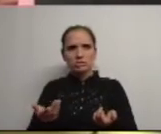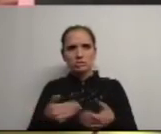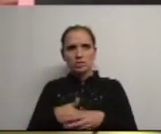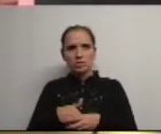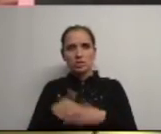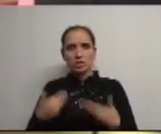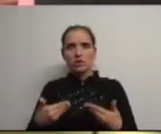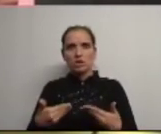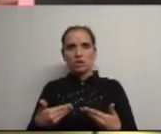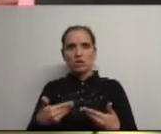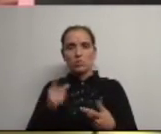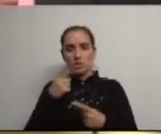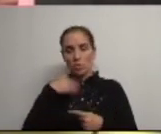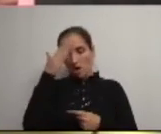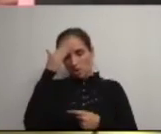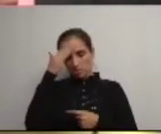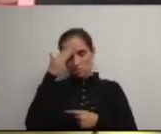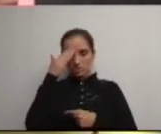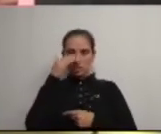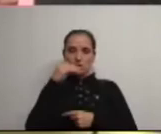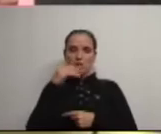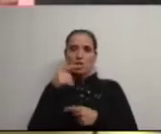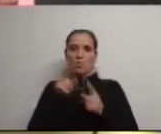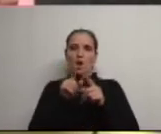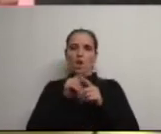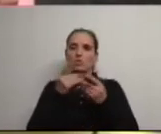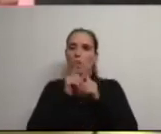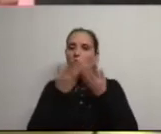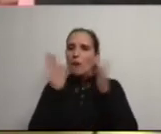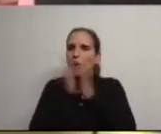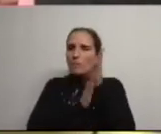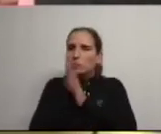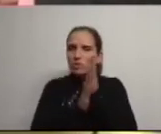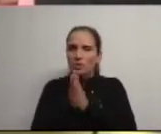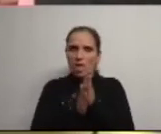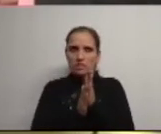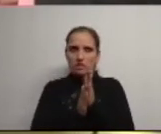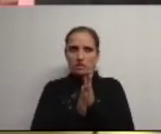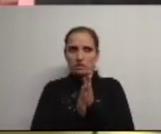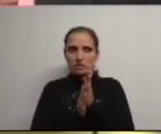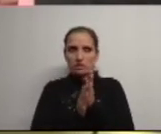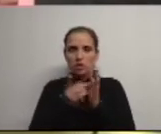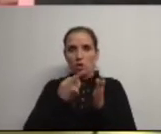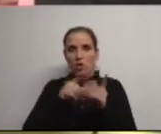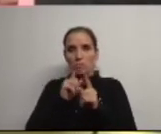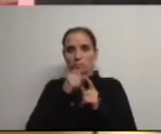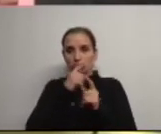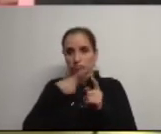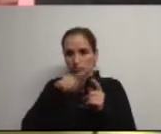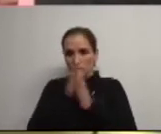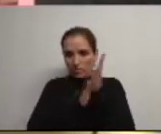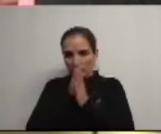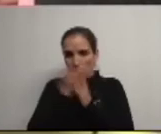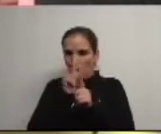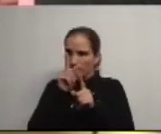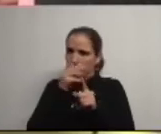agora aquilo que eu acho isto abre aqui uma janela de oportunidade ok e nós ou aproveitamos e queremos